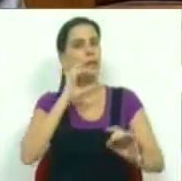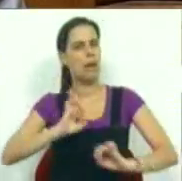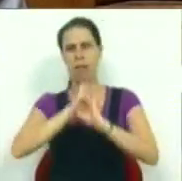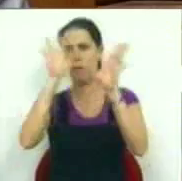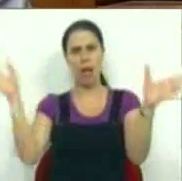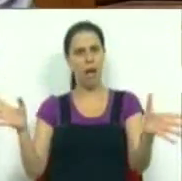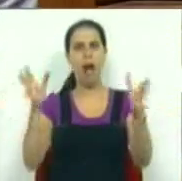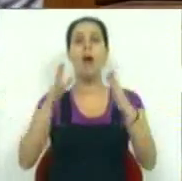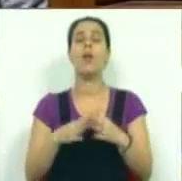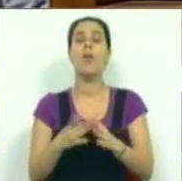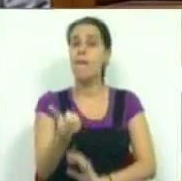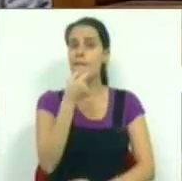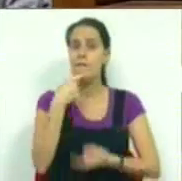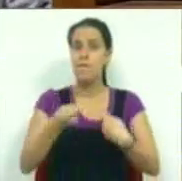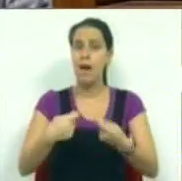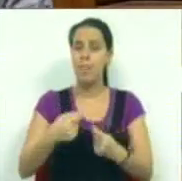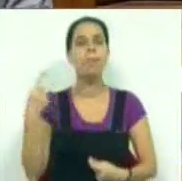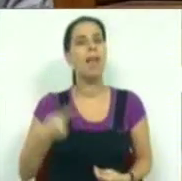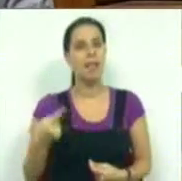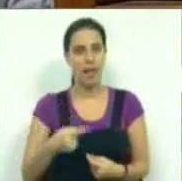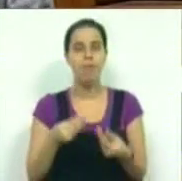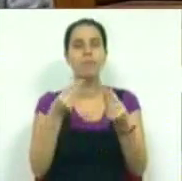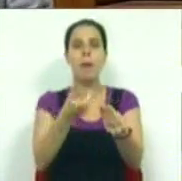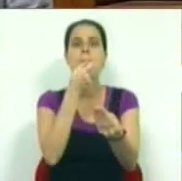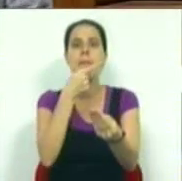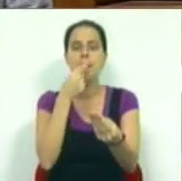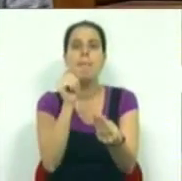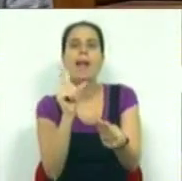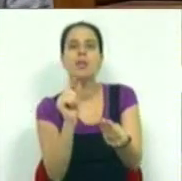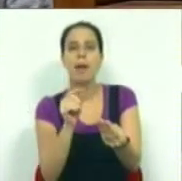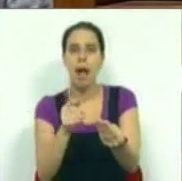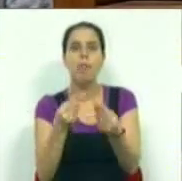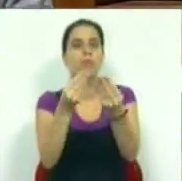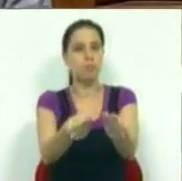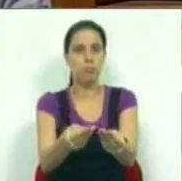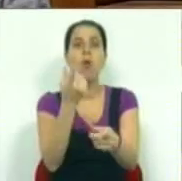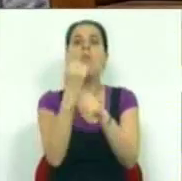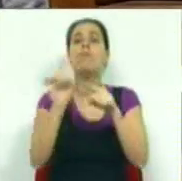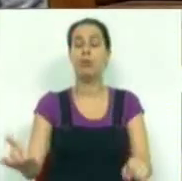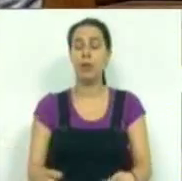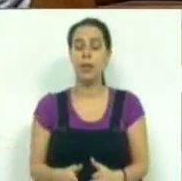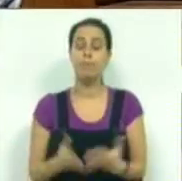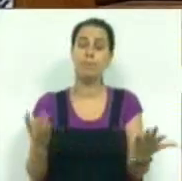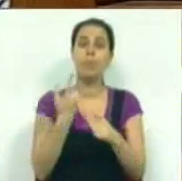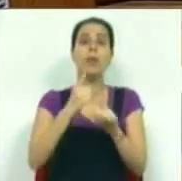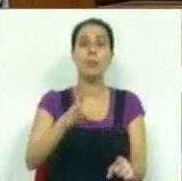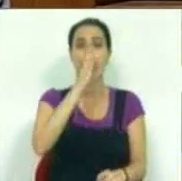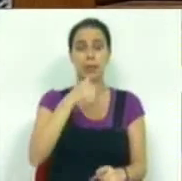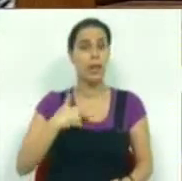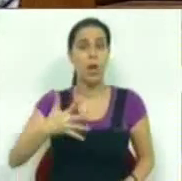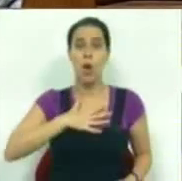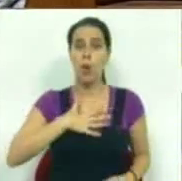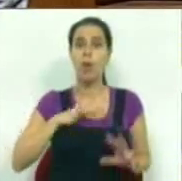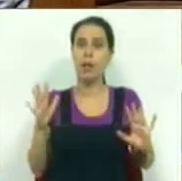claramente que a farmácia deve dispensar um medicamento mais barato. E porquê? Porque se nós não